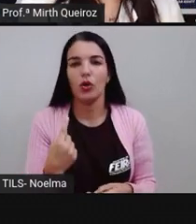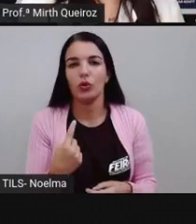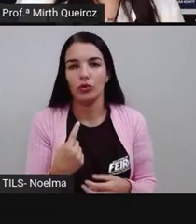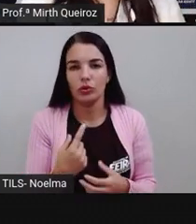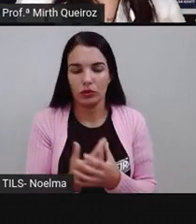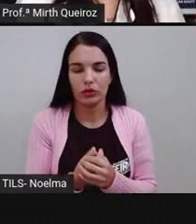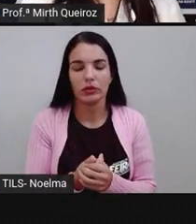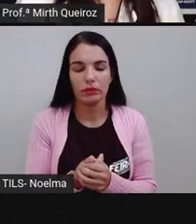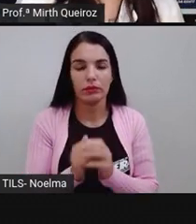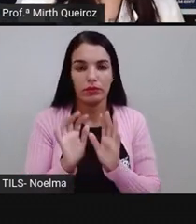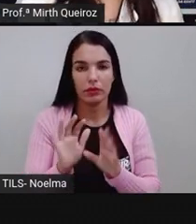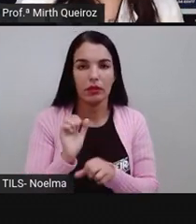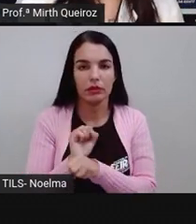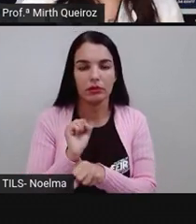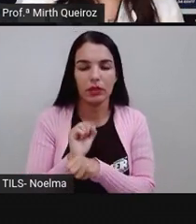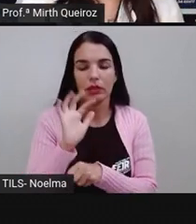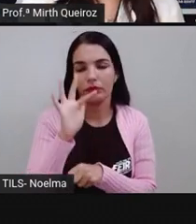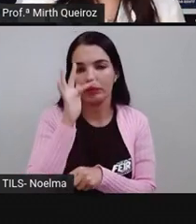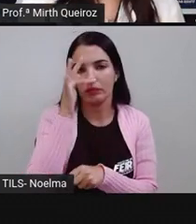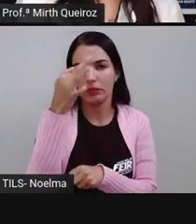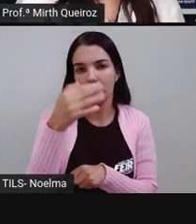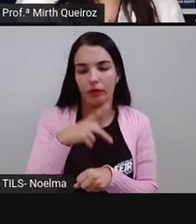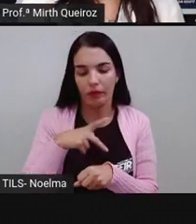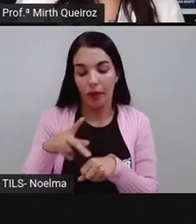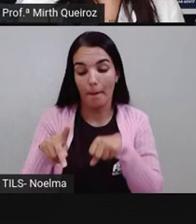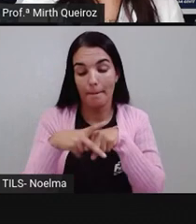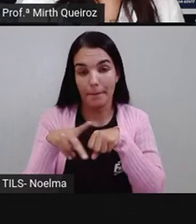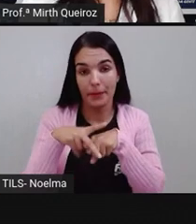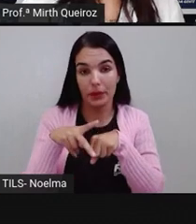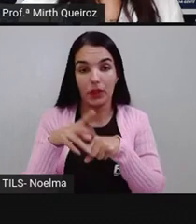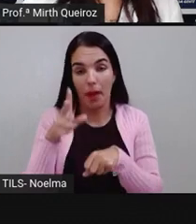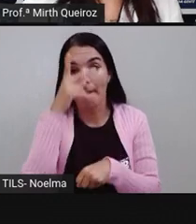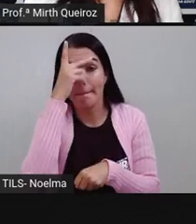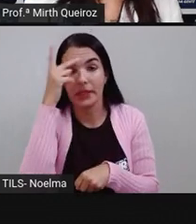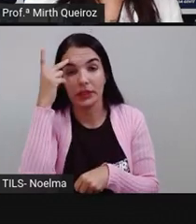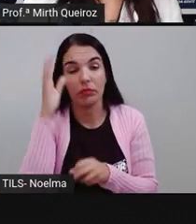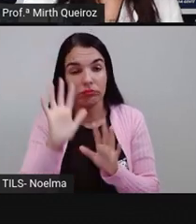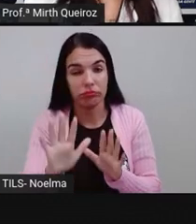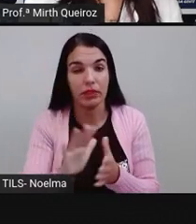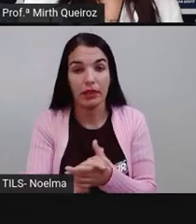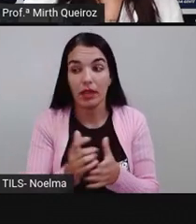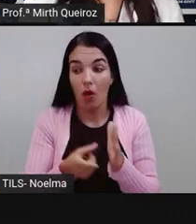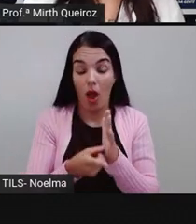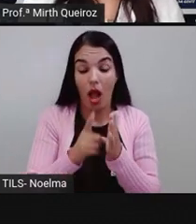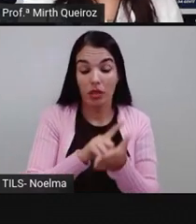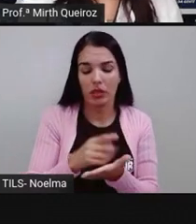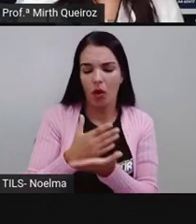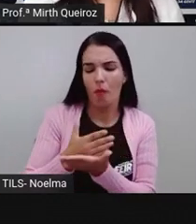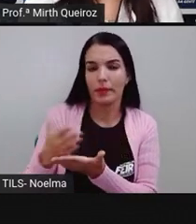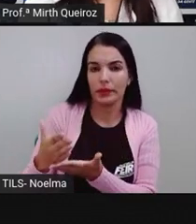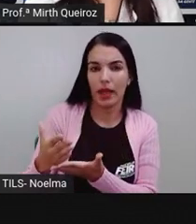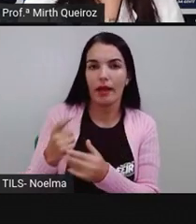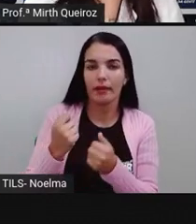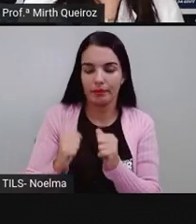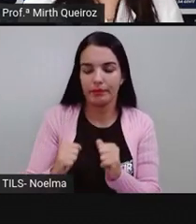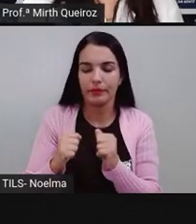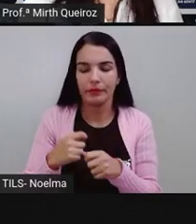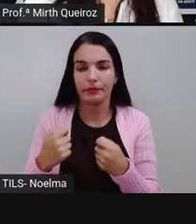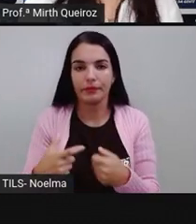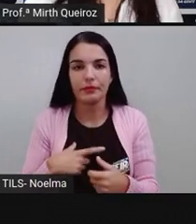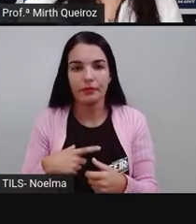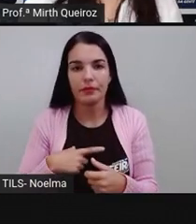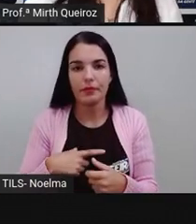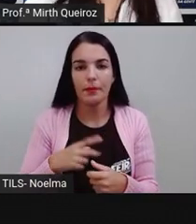nós, vós, eles ou elas. São pessoas. Antes de ser conjugada, nós temos os verbos no infinitivo. E